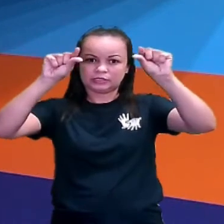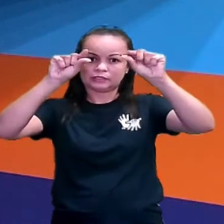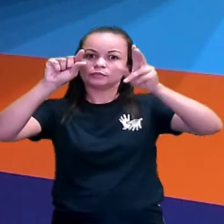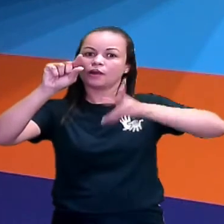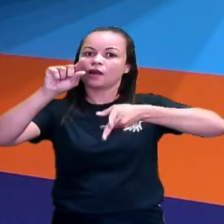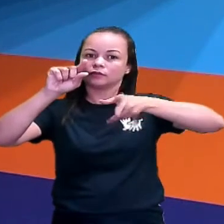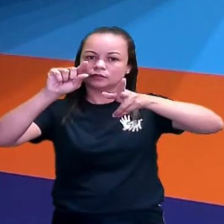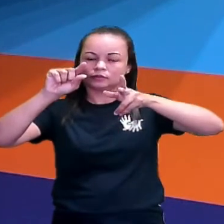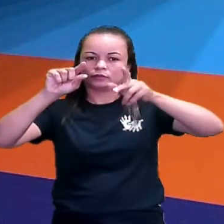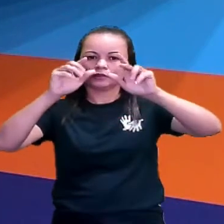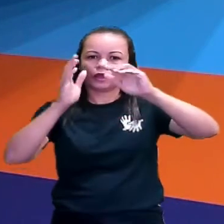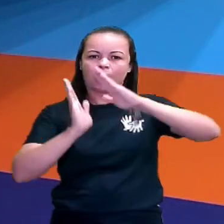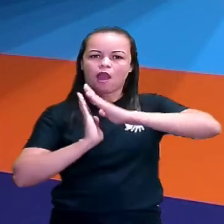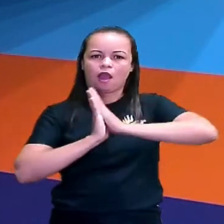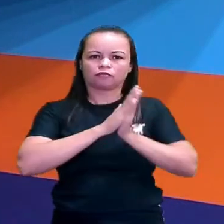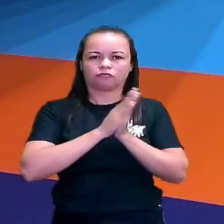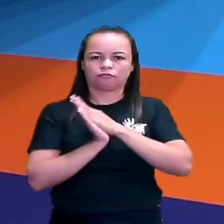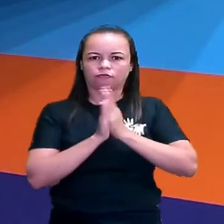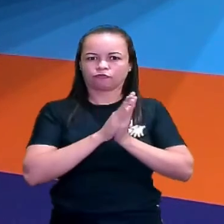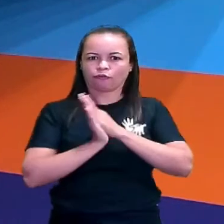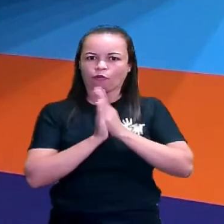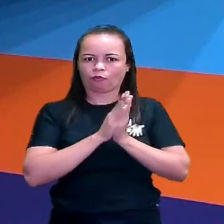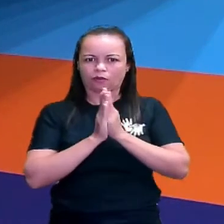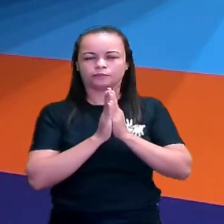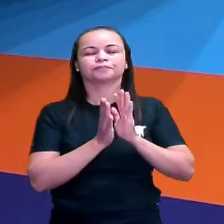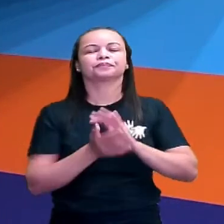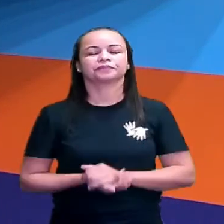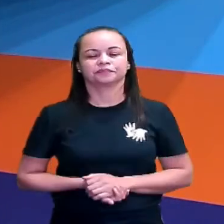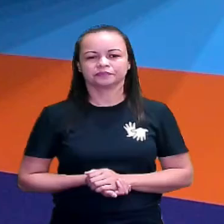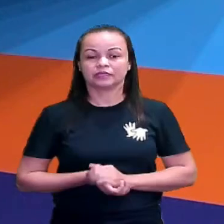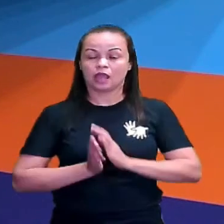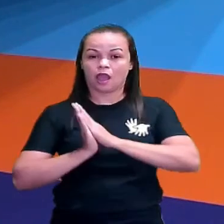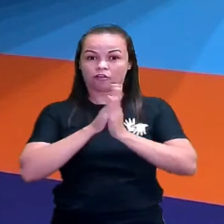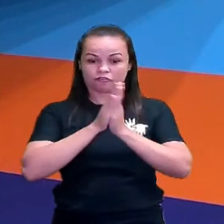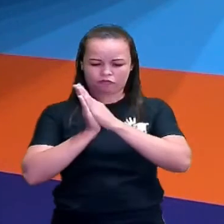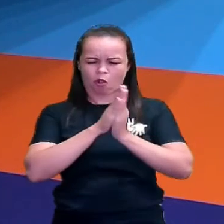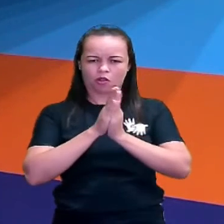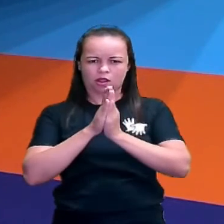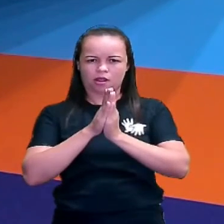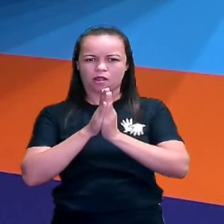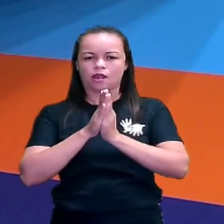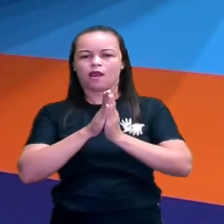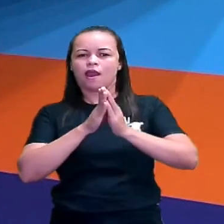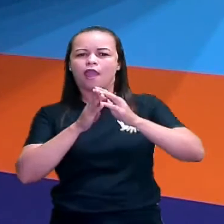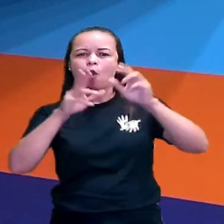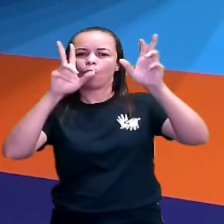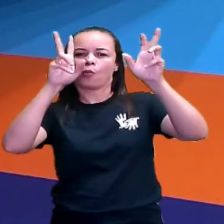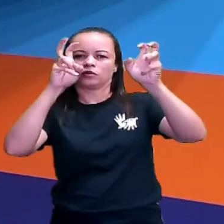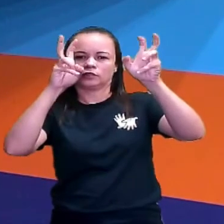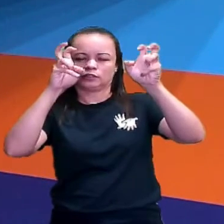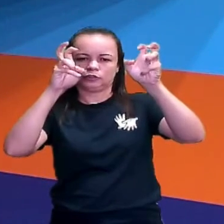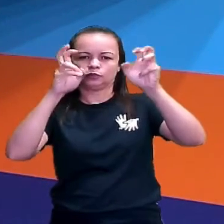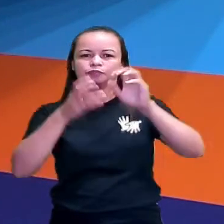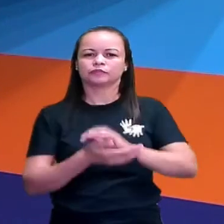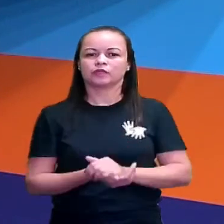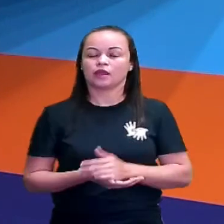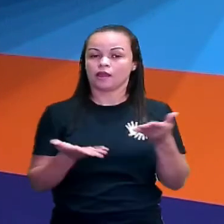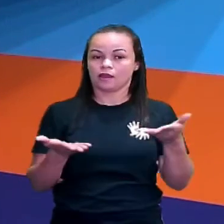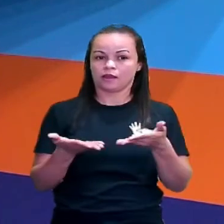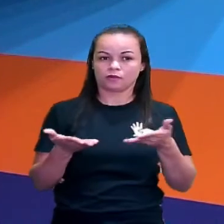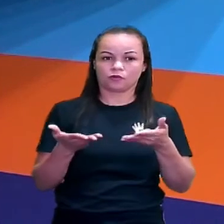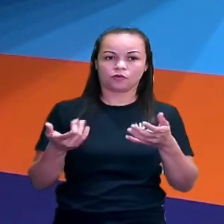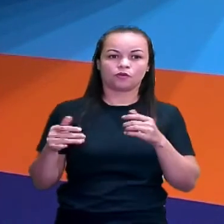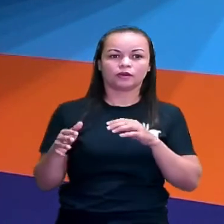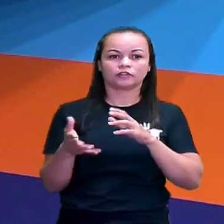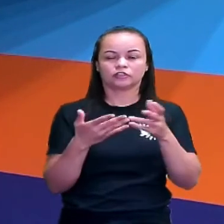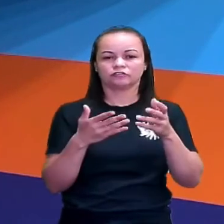A foca. A foca é o título desse poema do Vinícius de Moraes. E agora a gente vai, ó,